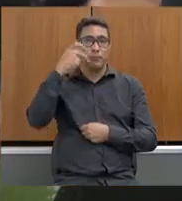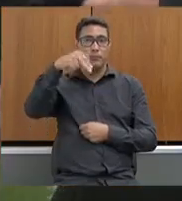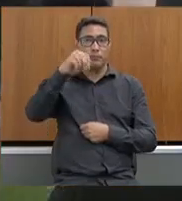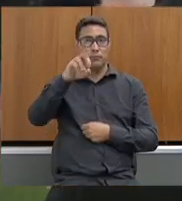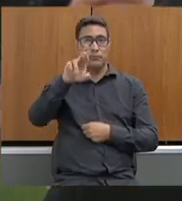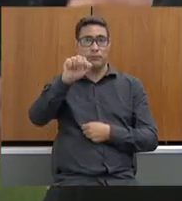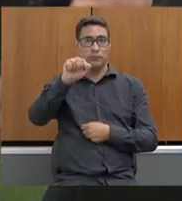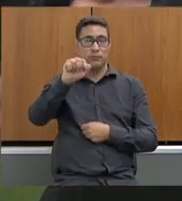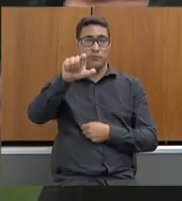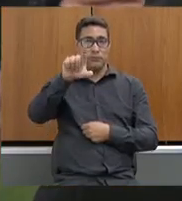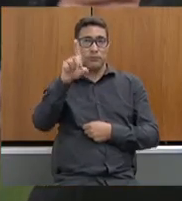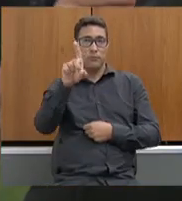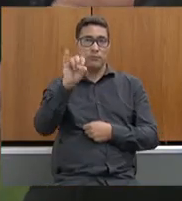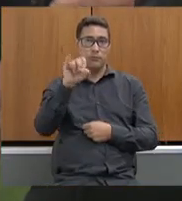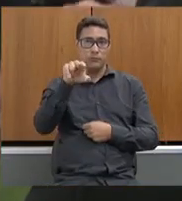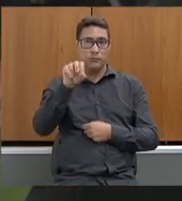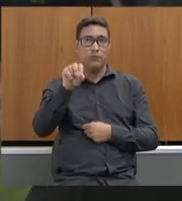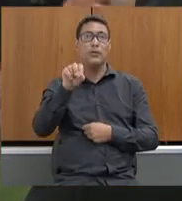foram recebidos.